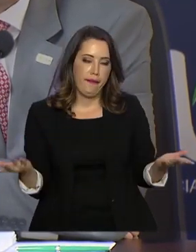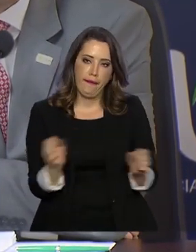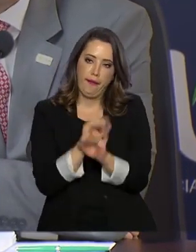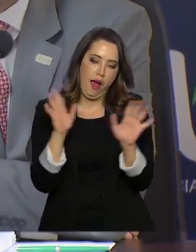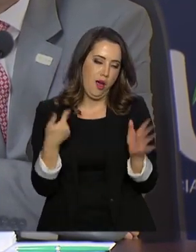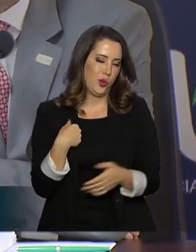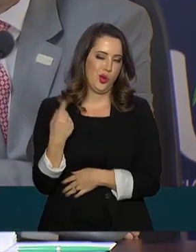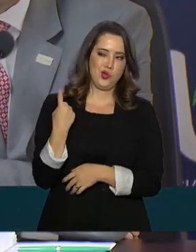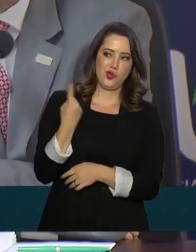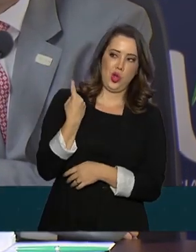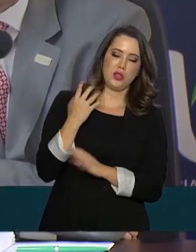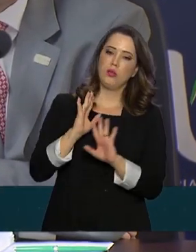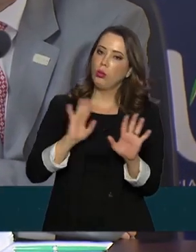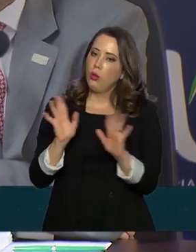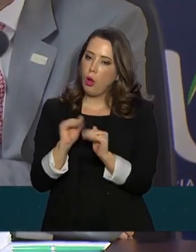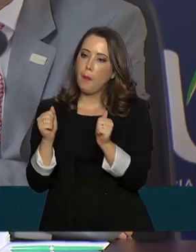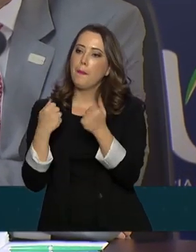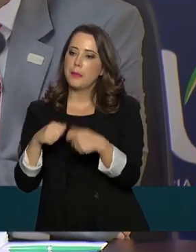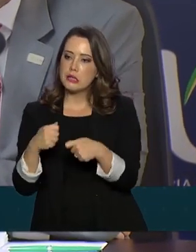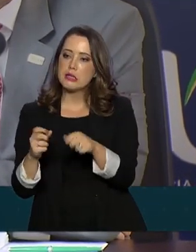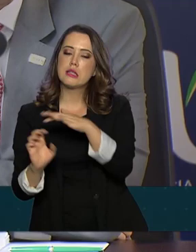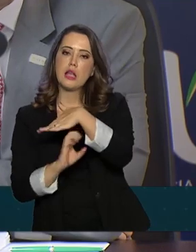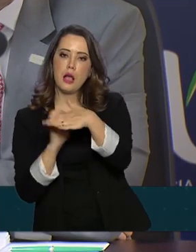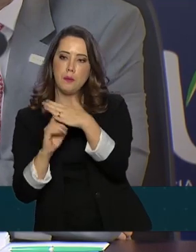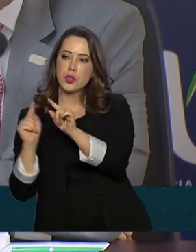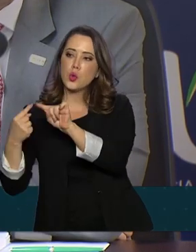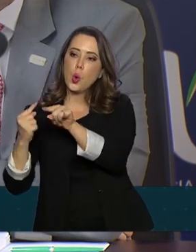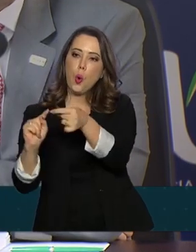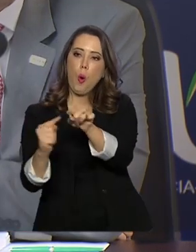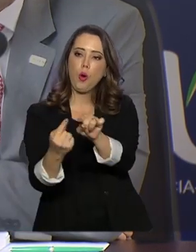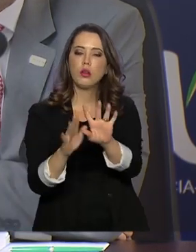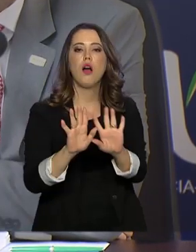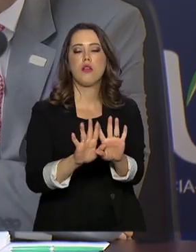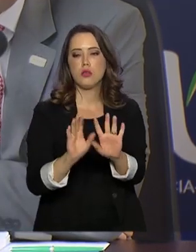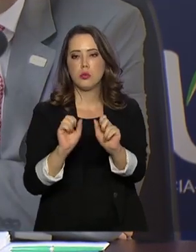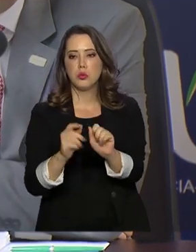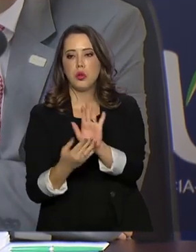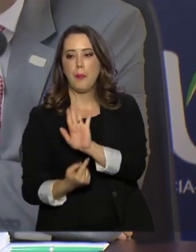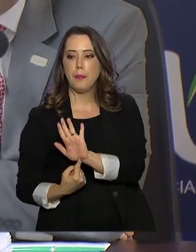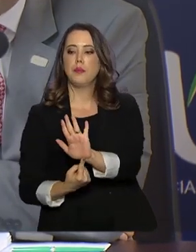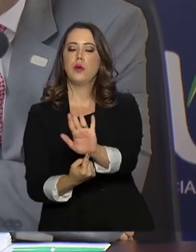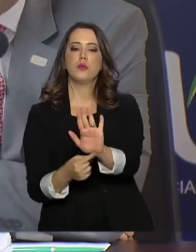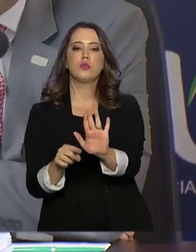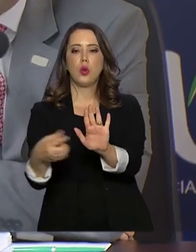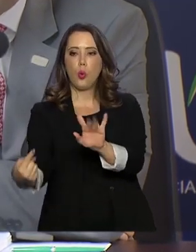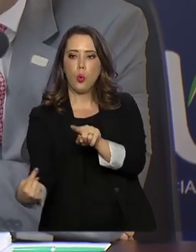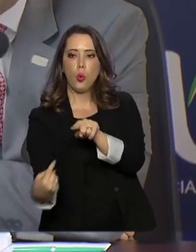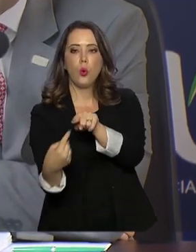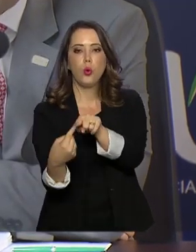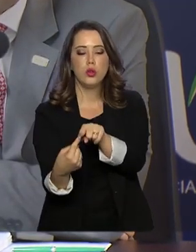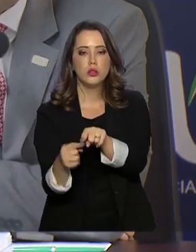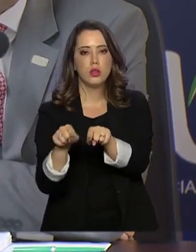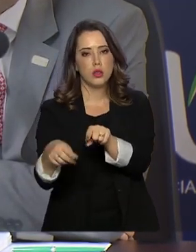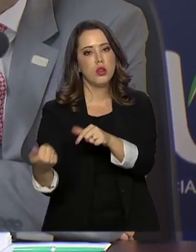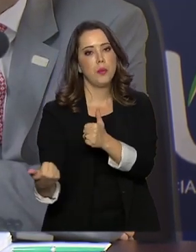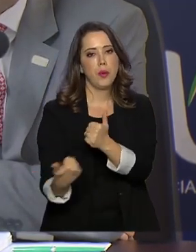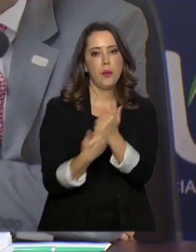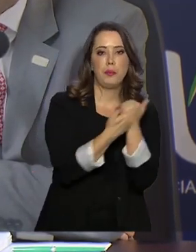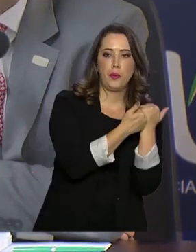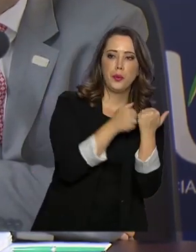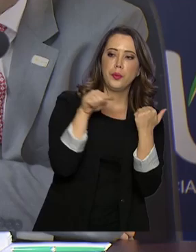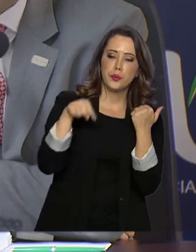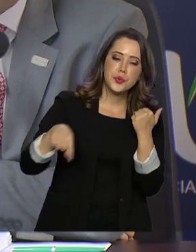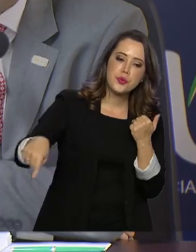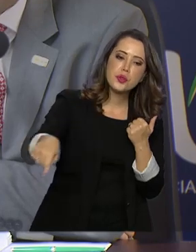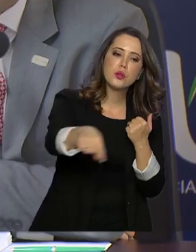depende das empresas de aceitarem os parâmetros que nós estamos apresentando e do nível de colaboração também,